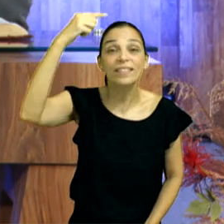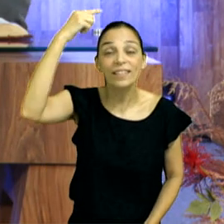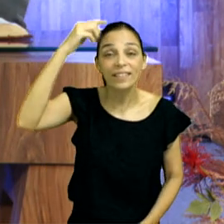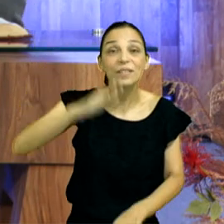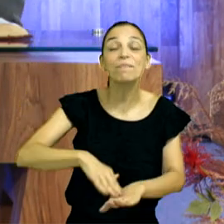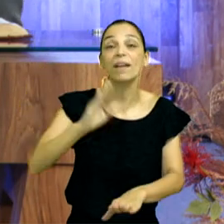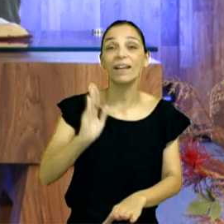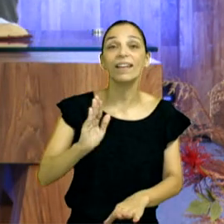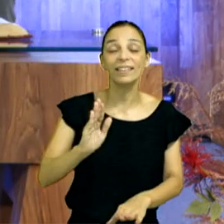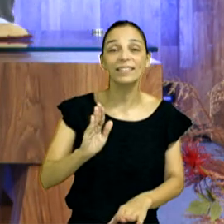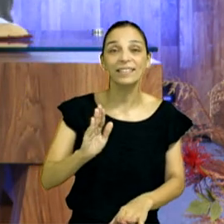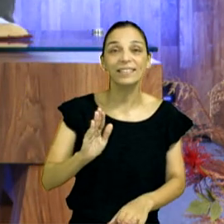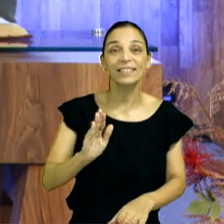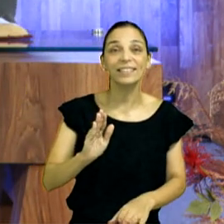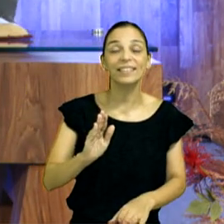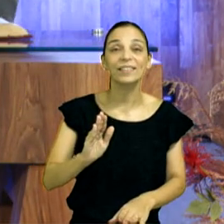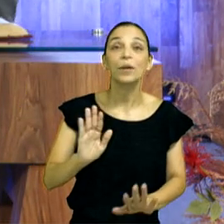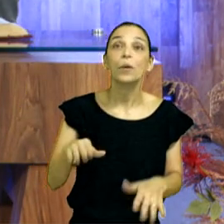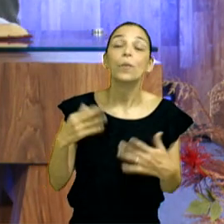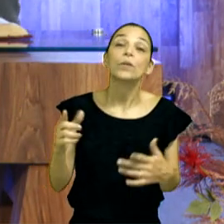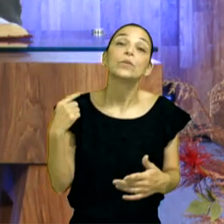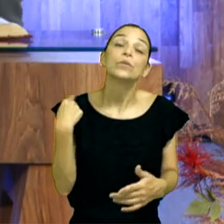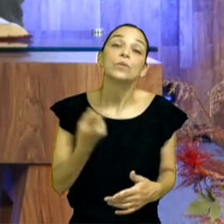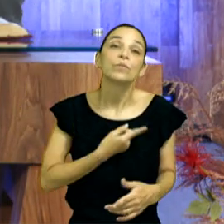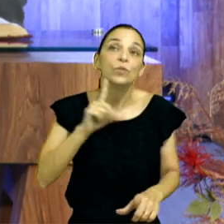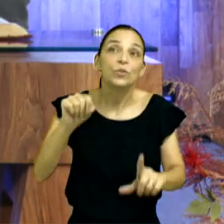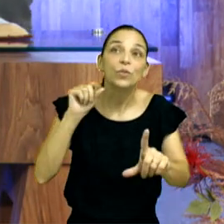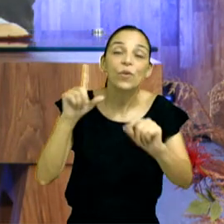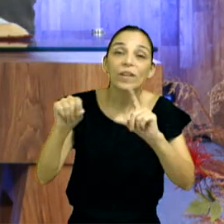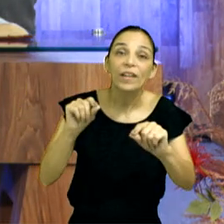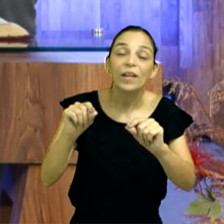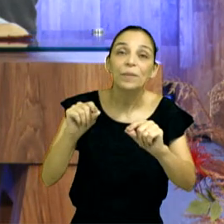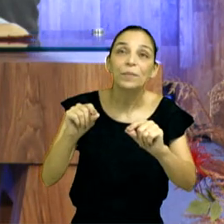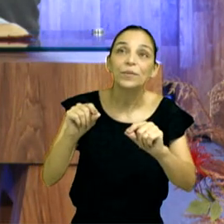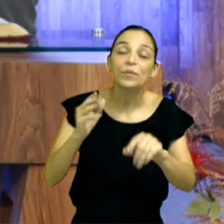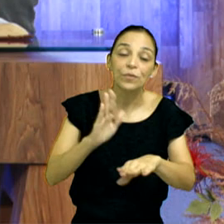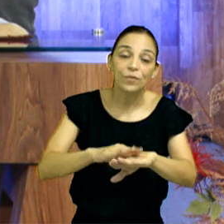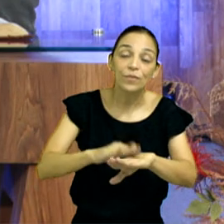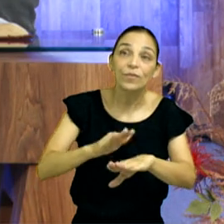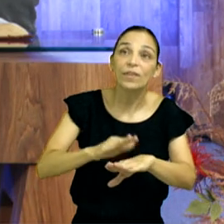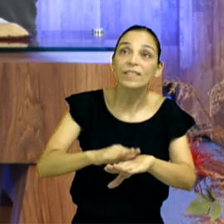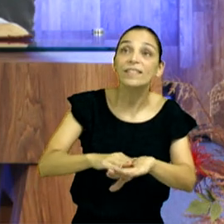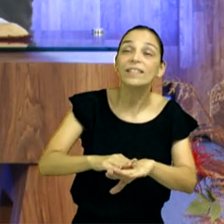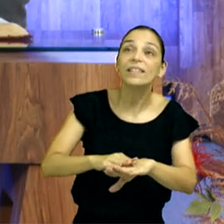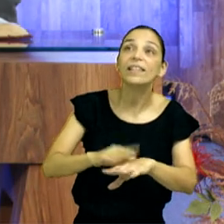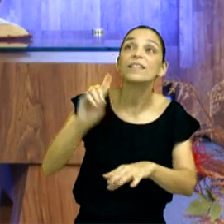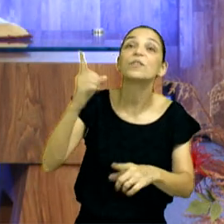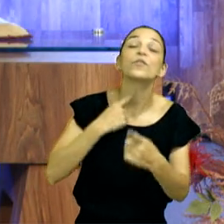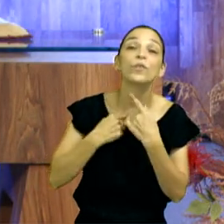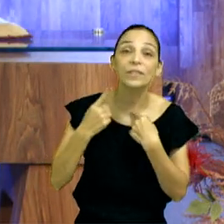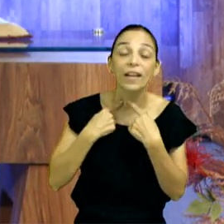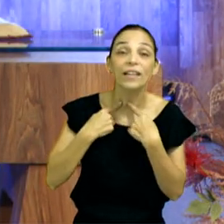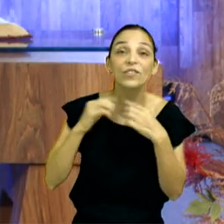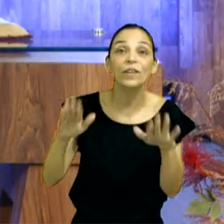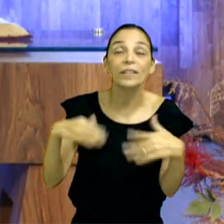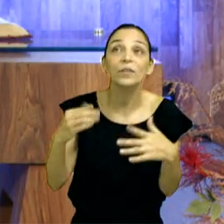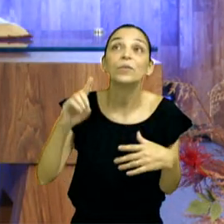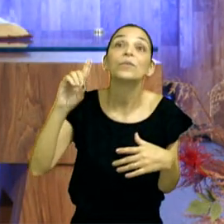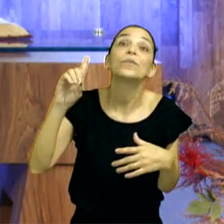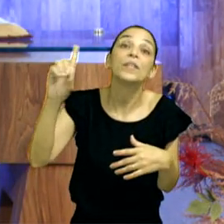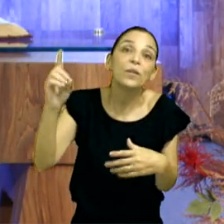quando optamos por fazer a vontade de Deus, como pai ele fica feliz, mas quem é abençoado somos nós.